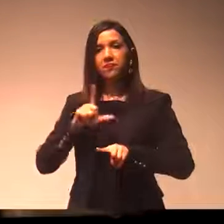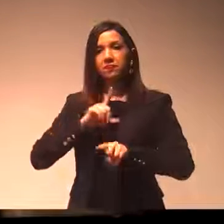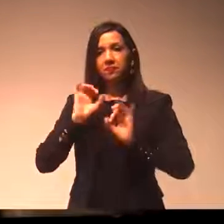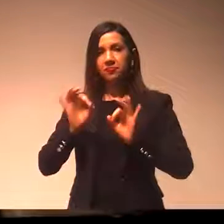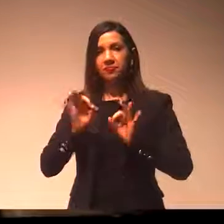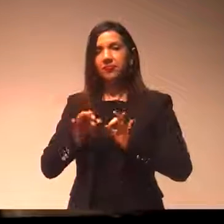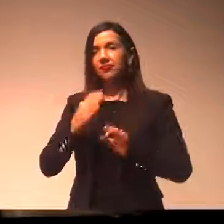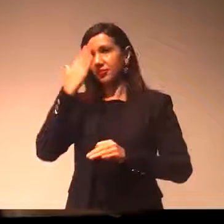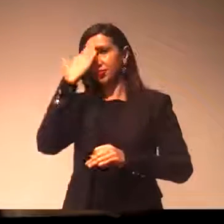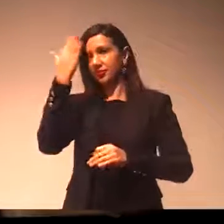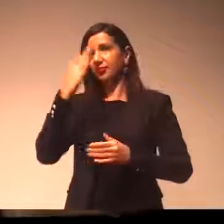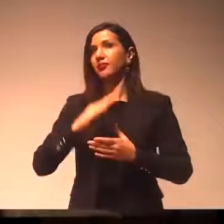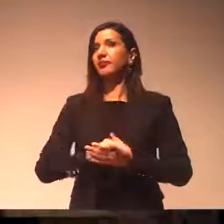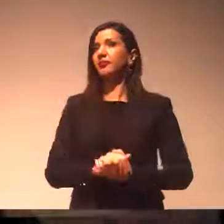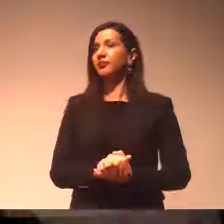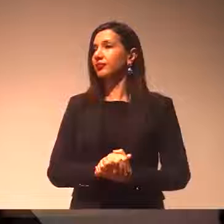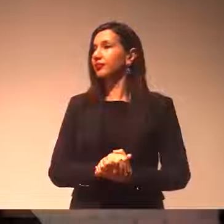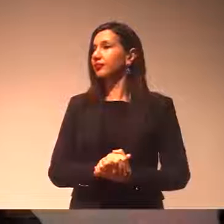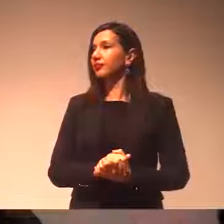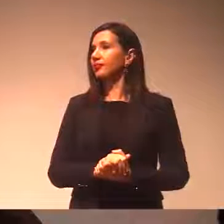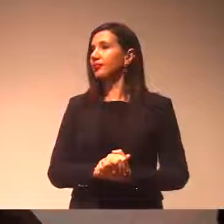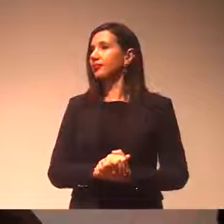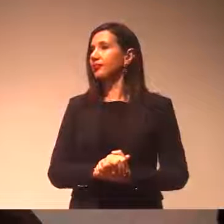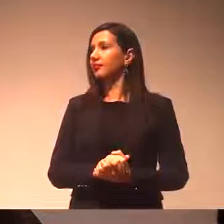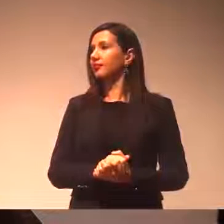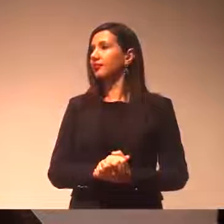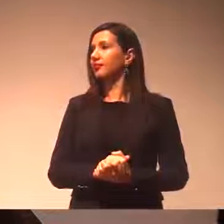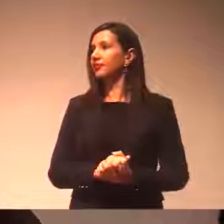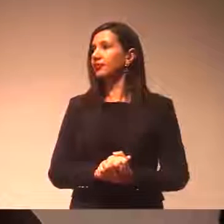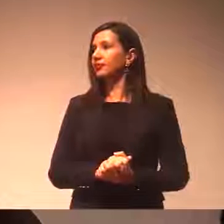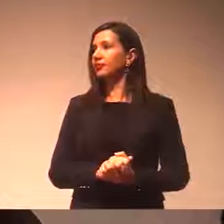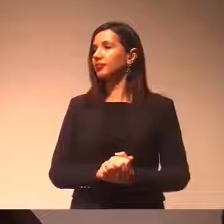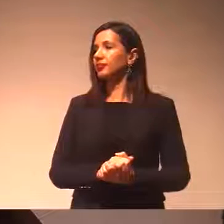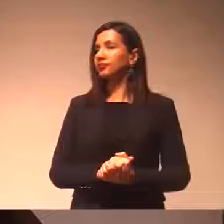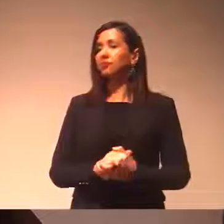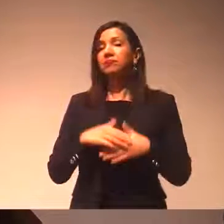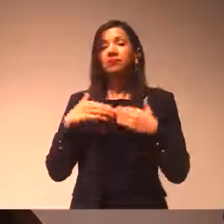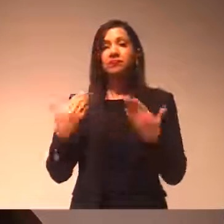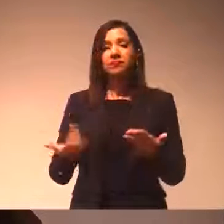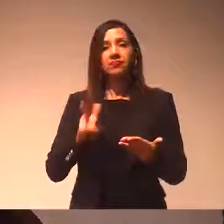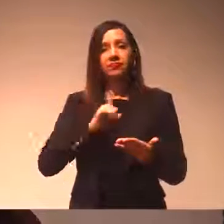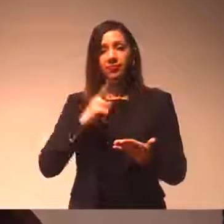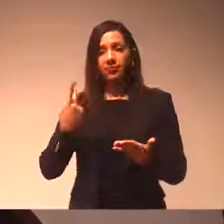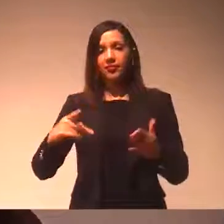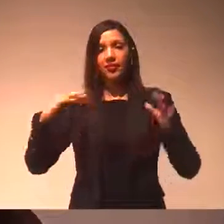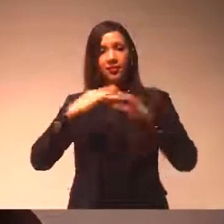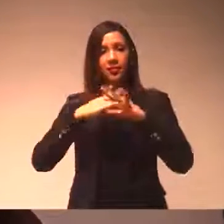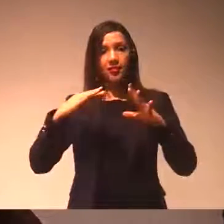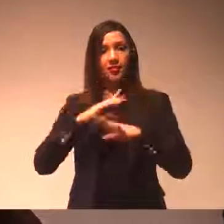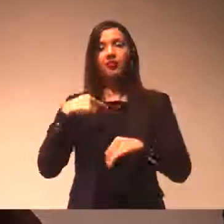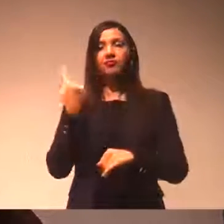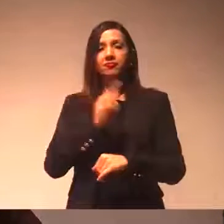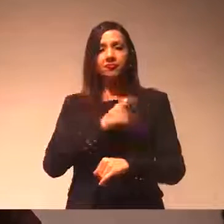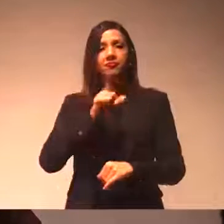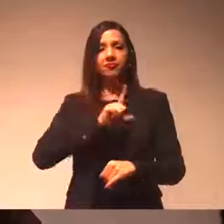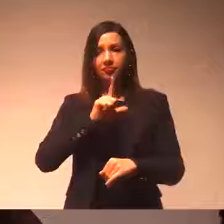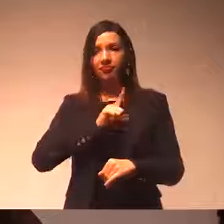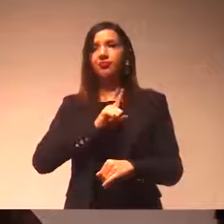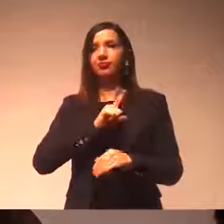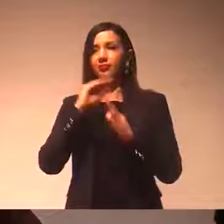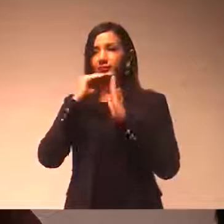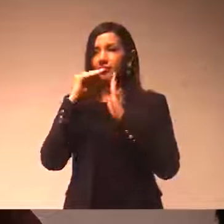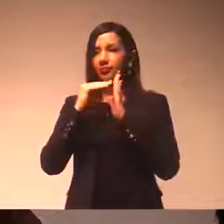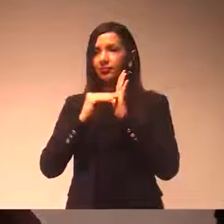Obrigado pela parte. Ok. Enfim, nessa seara ainda, acho que nós temos já instrumentos, temos